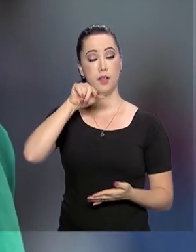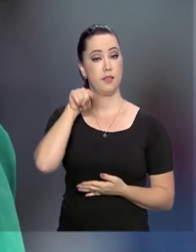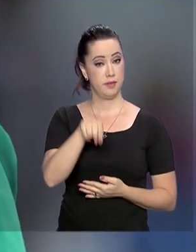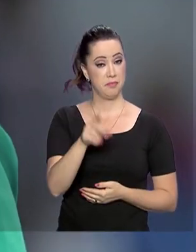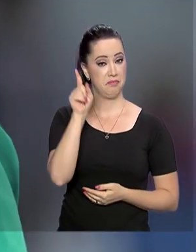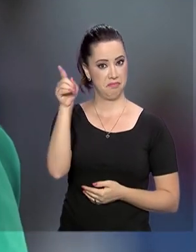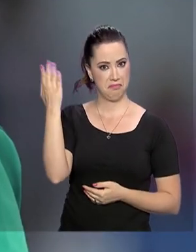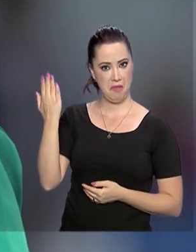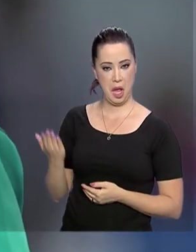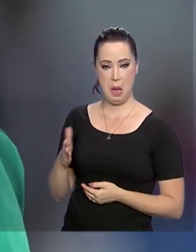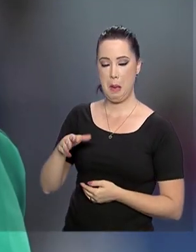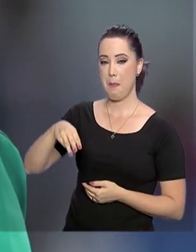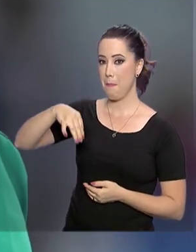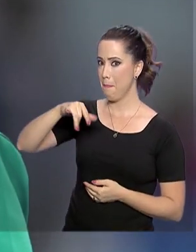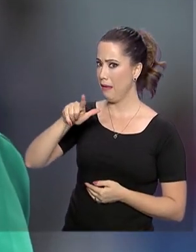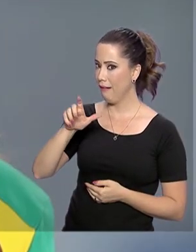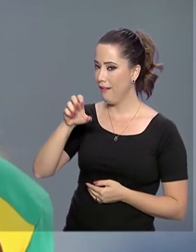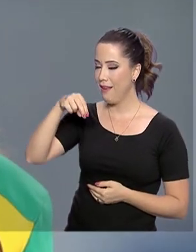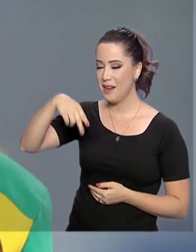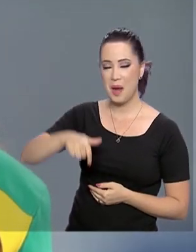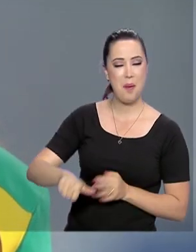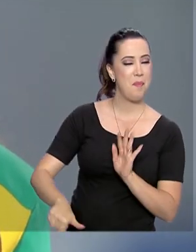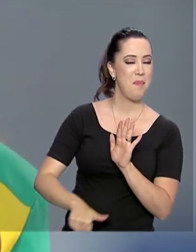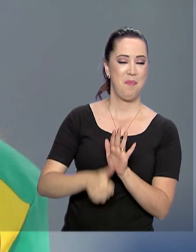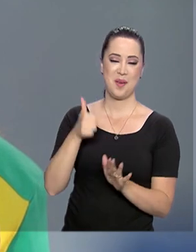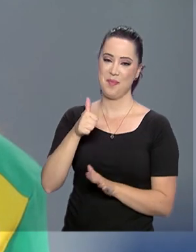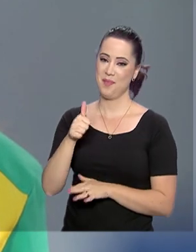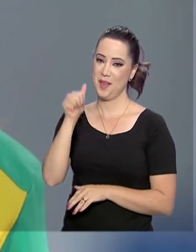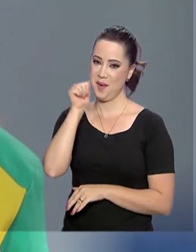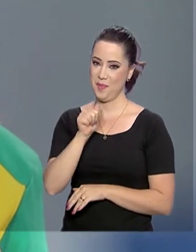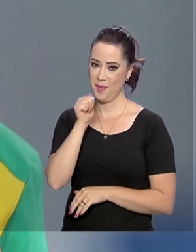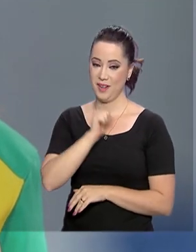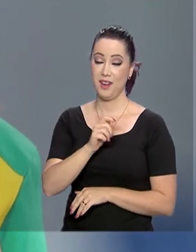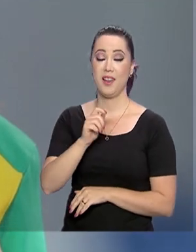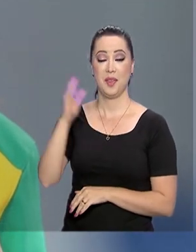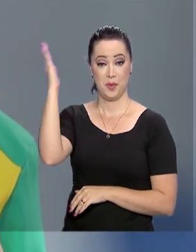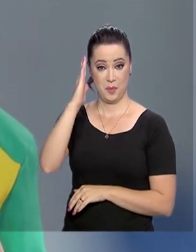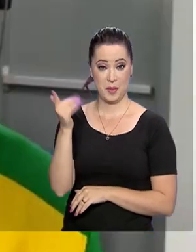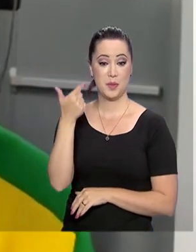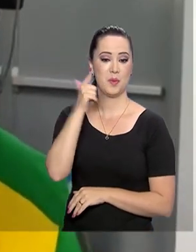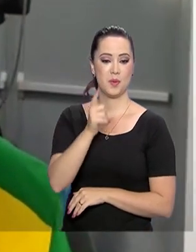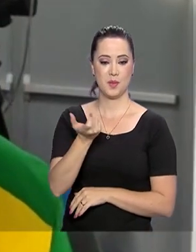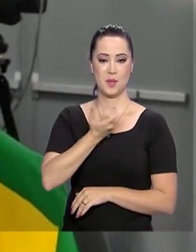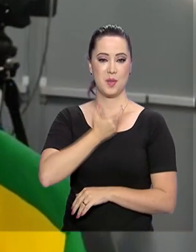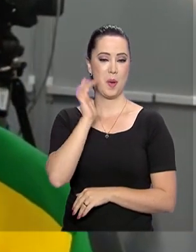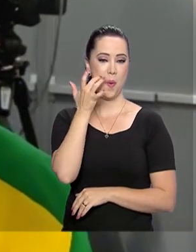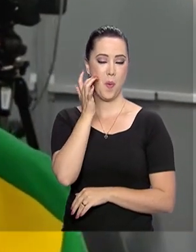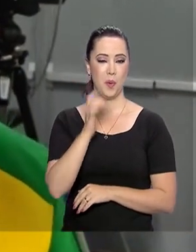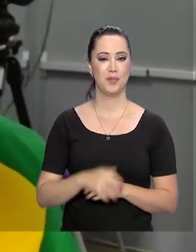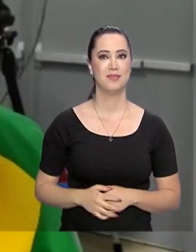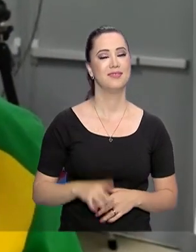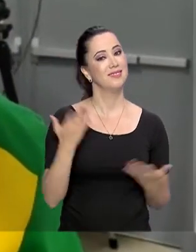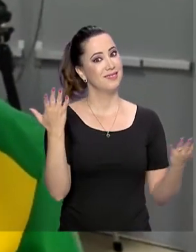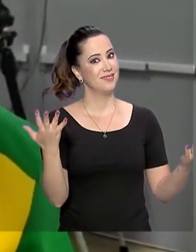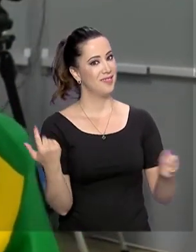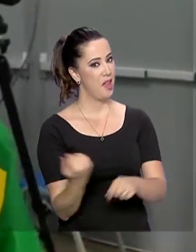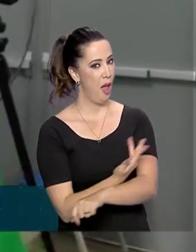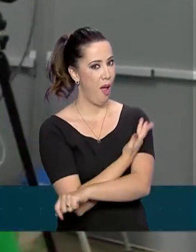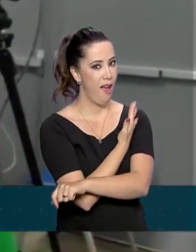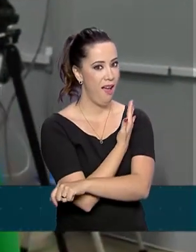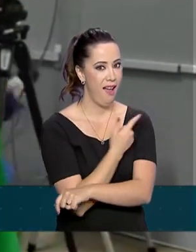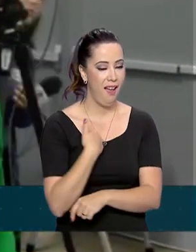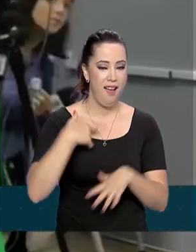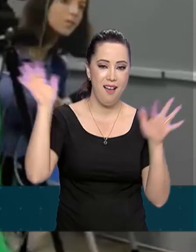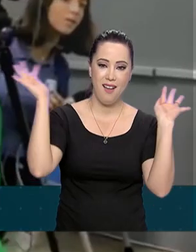Titonelli foi a primeira brasileira a conquistar o ouro. A atleta comemorou. Uma emoção indescritível. Estou muito